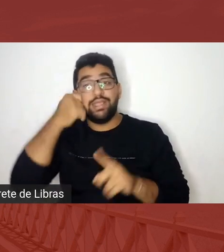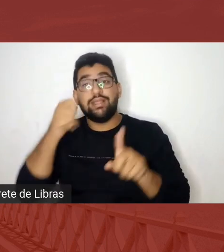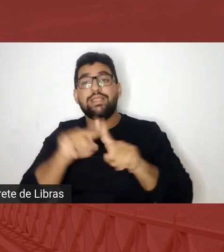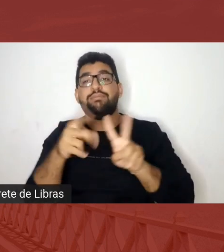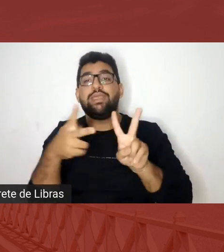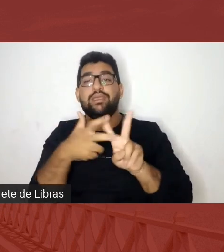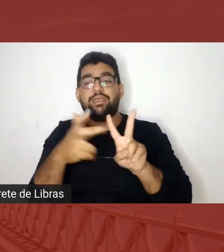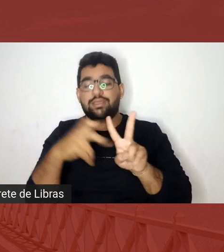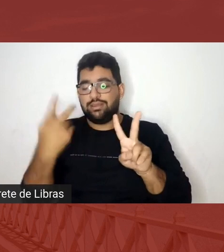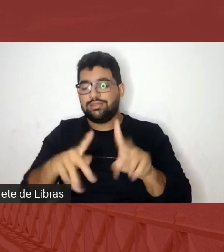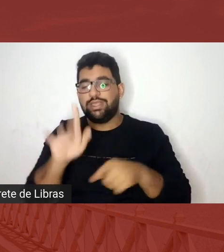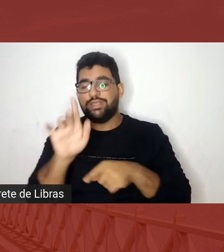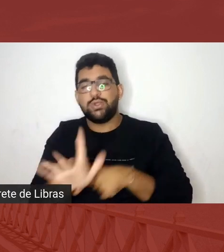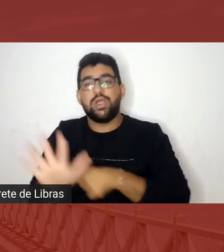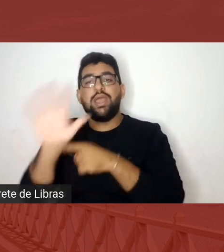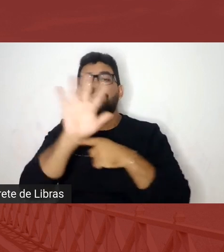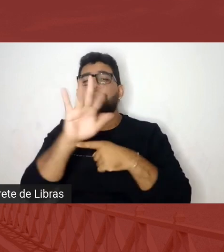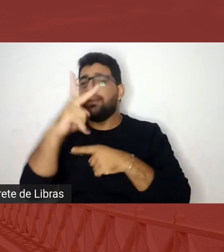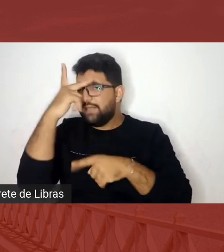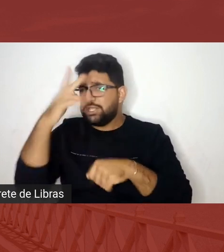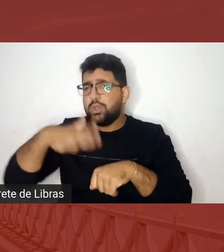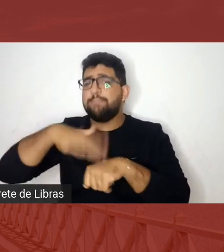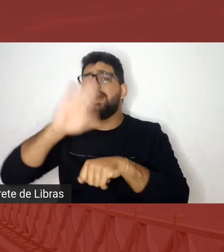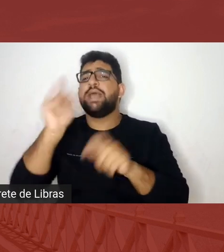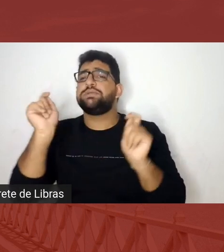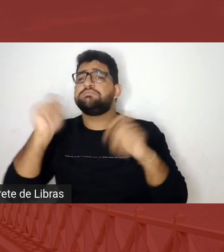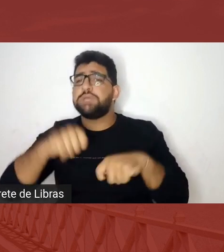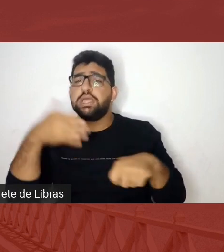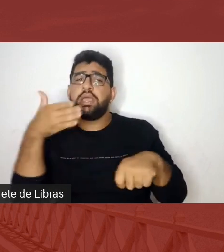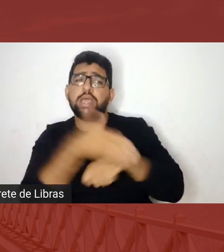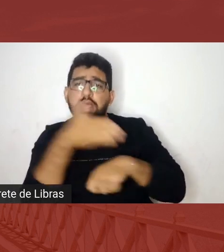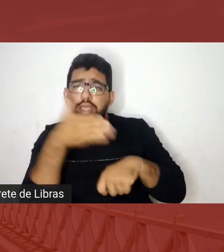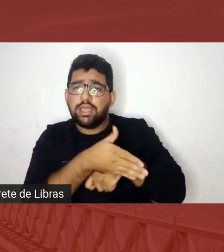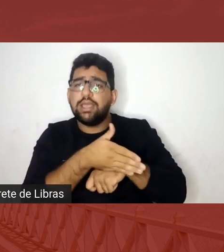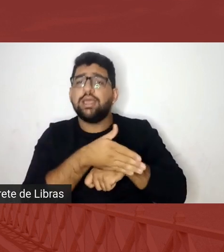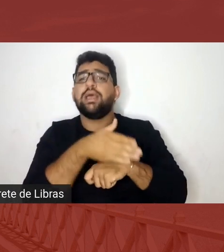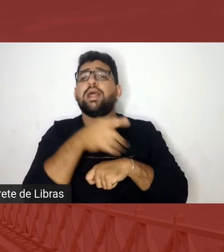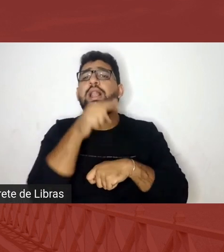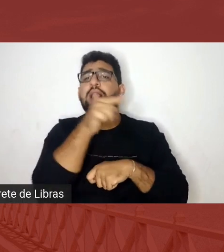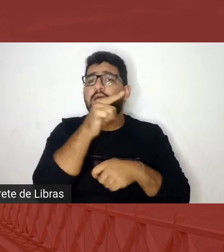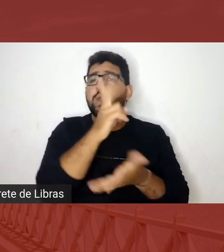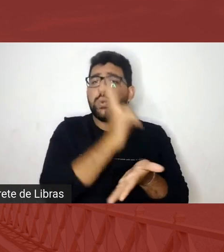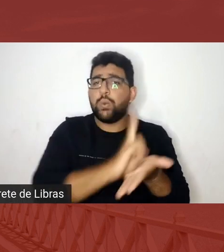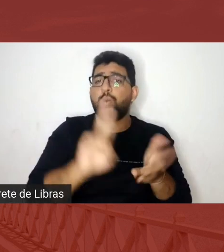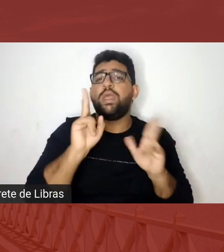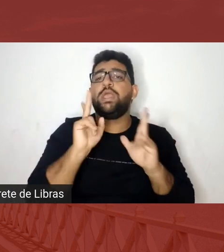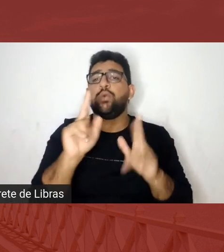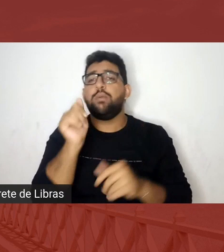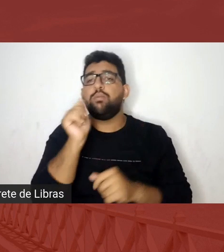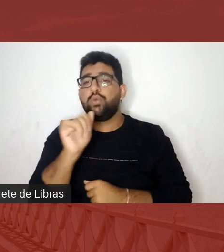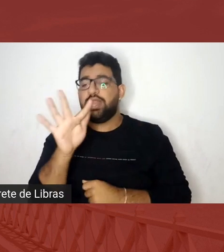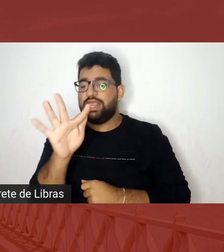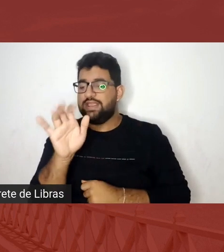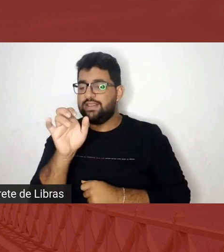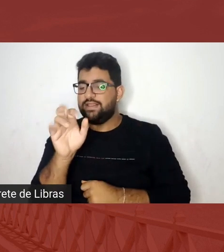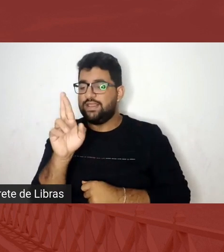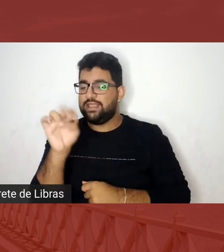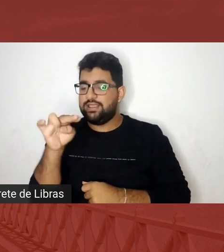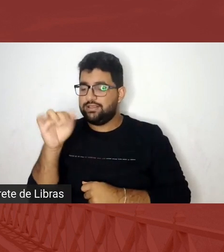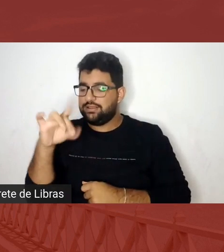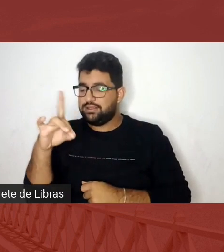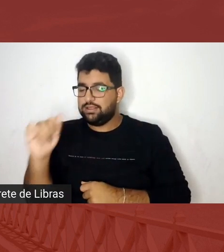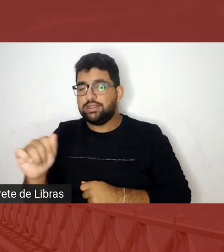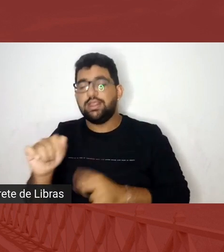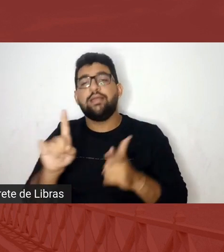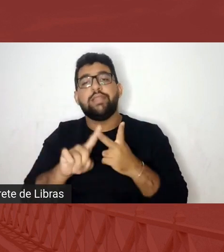pessoas sejam capazes de acessar a universidade como assessor, a presidenta Fernanda, como nós temos a Lígia,